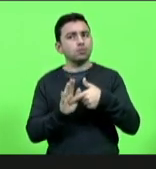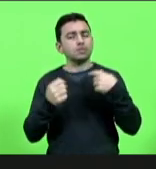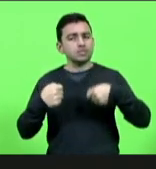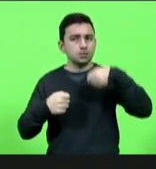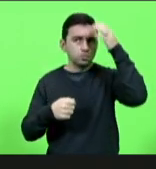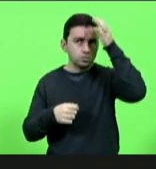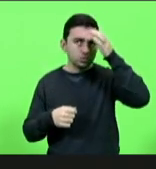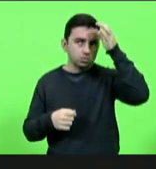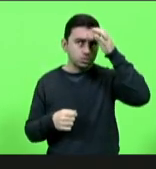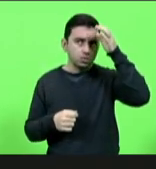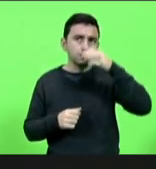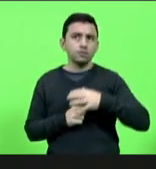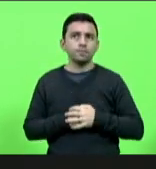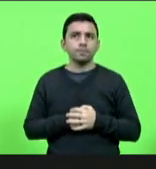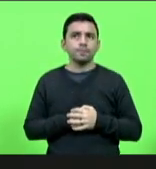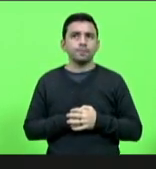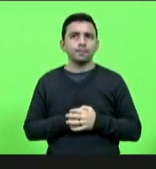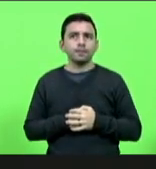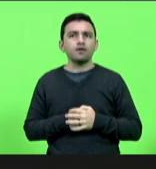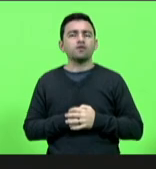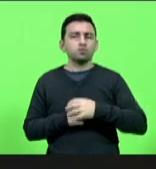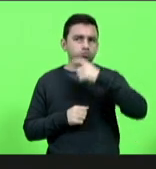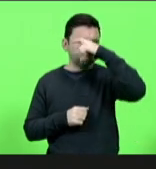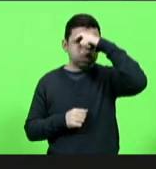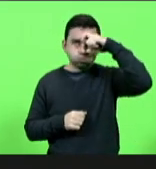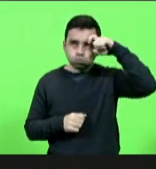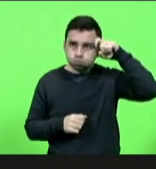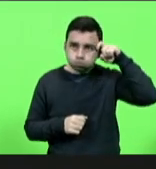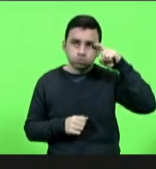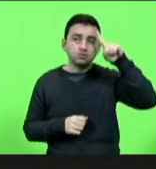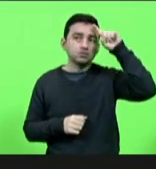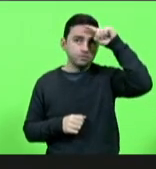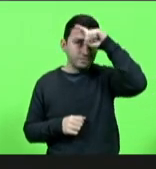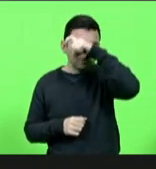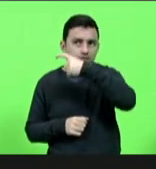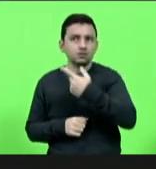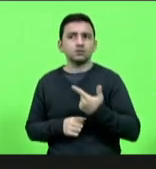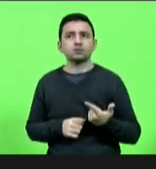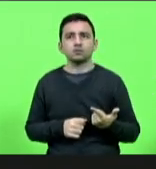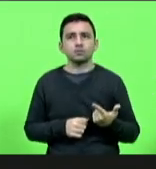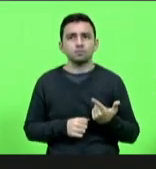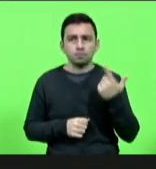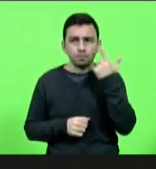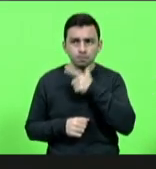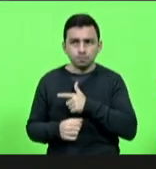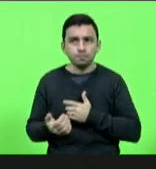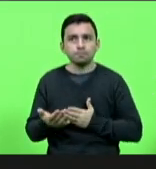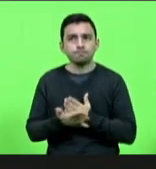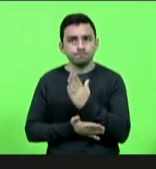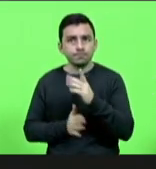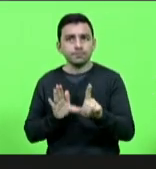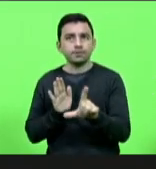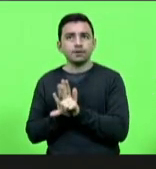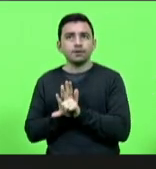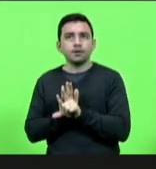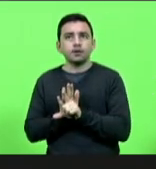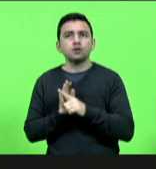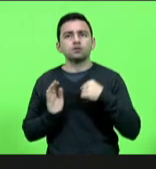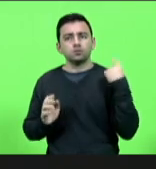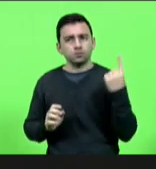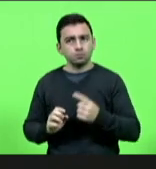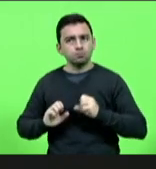foi sangue só de trabalho para que isso fosse fosse sancionada essa lei nós fizemos toda uma